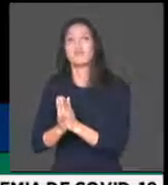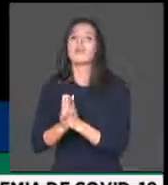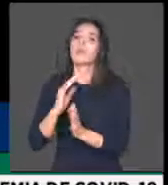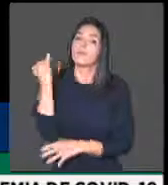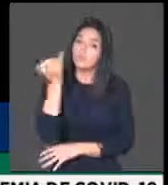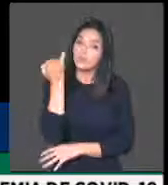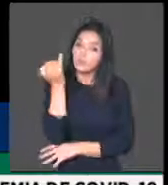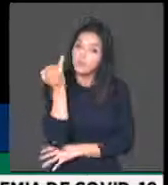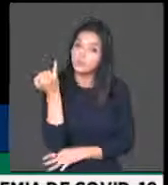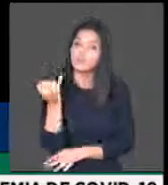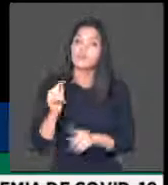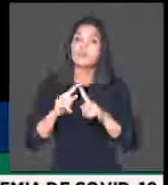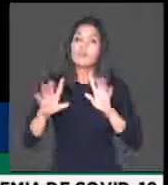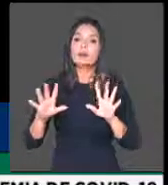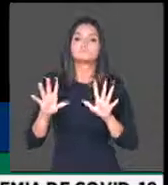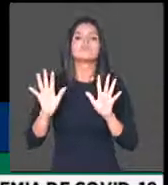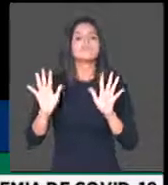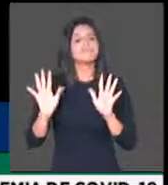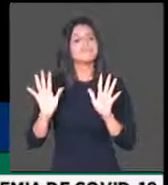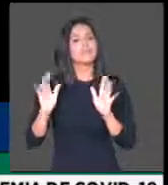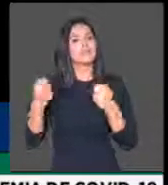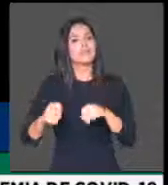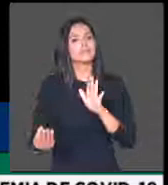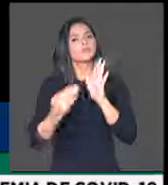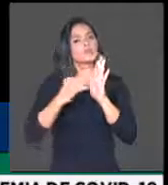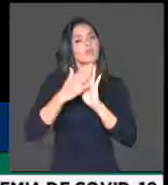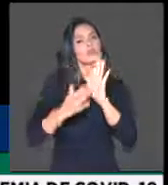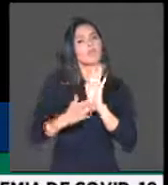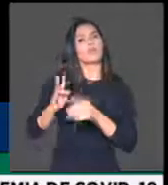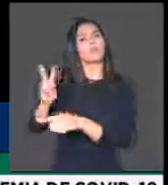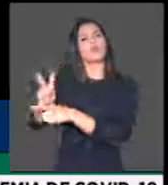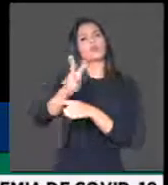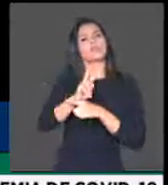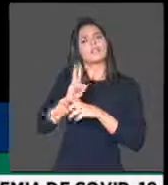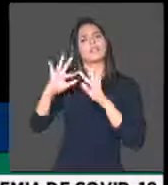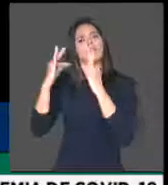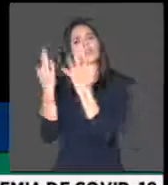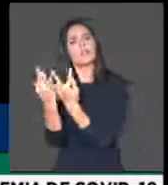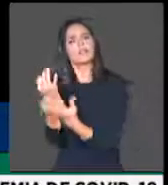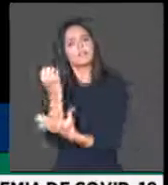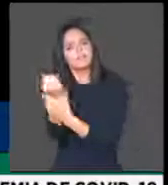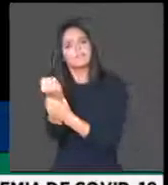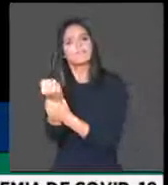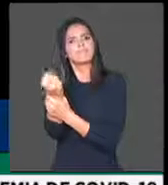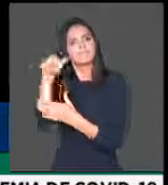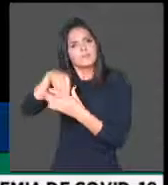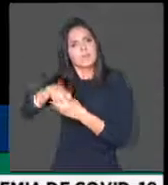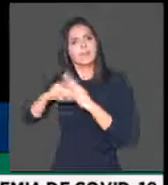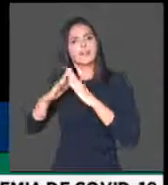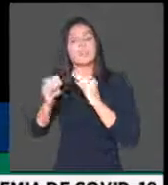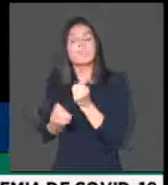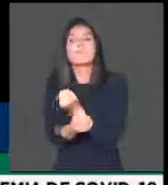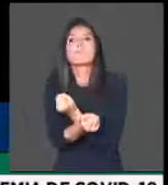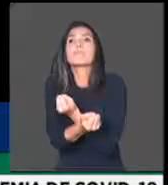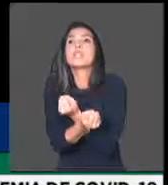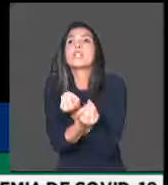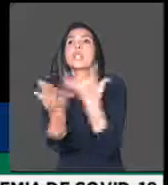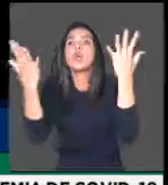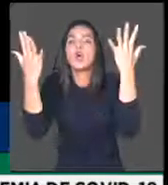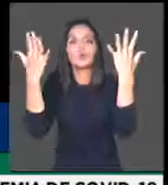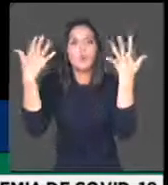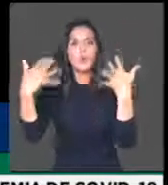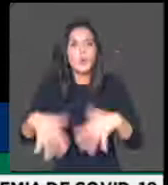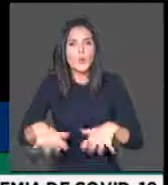importante, mas é insuficiente, é importante proteger as famílias e são milhões de famílias no Brasil